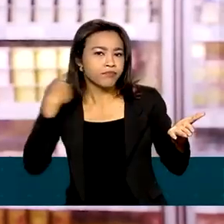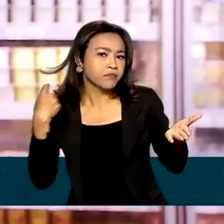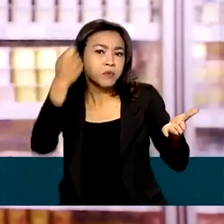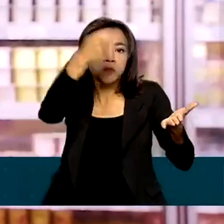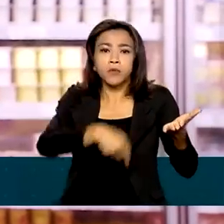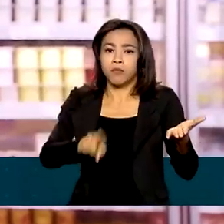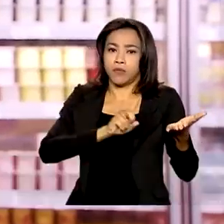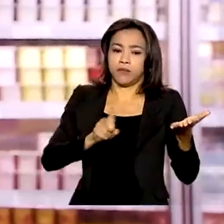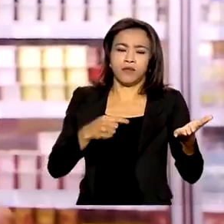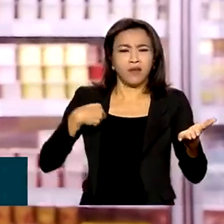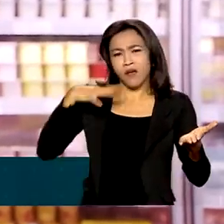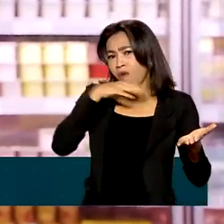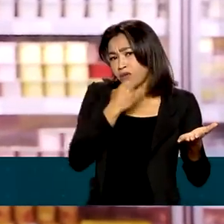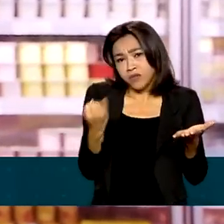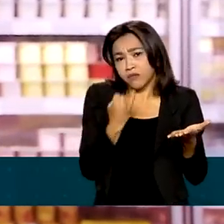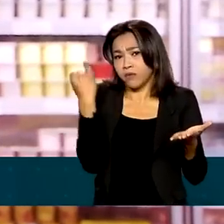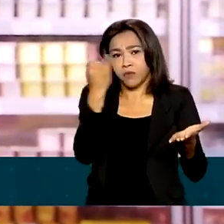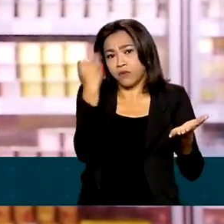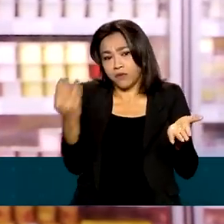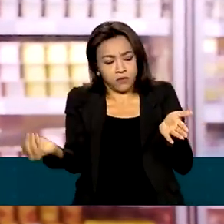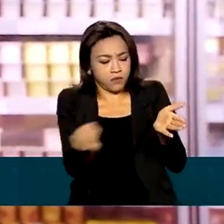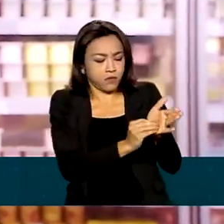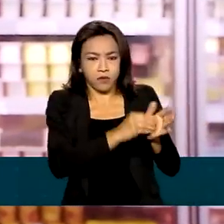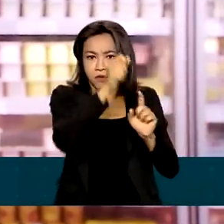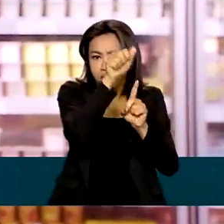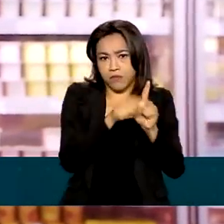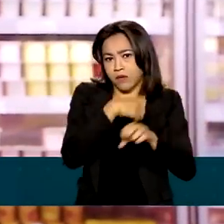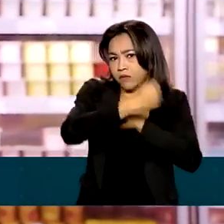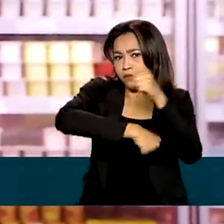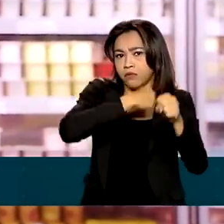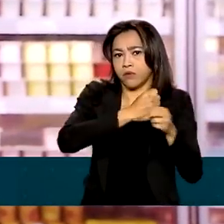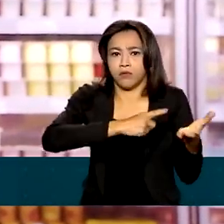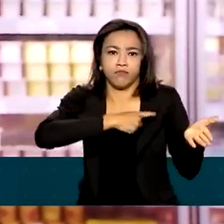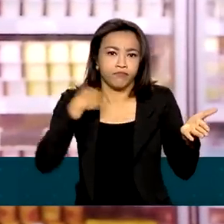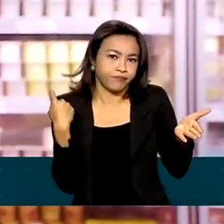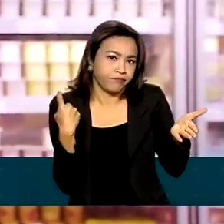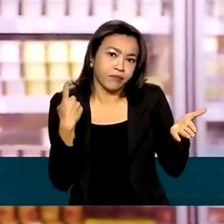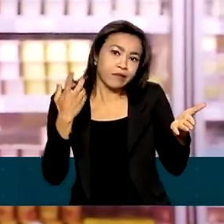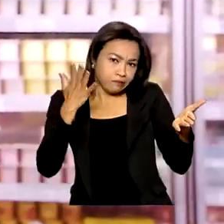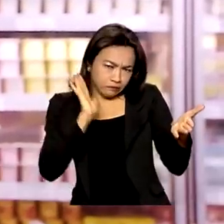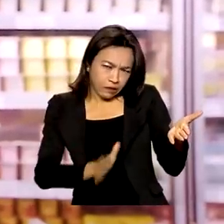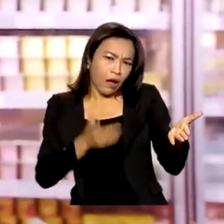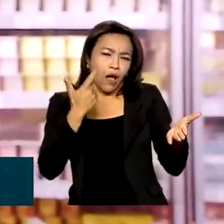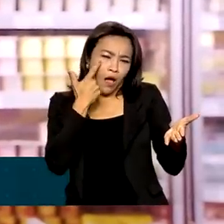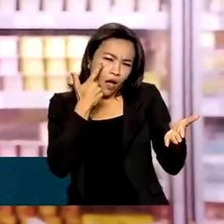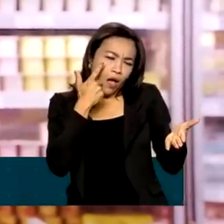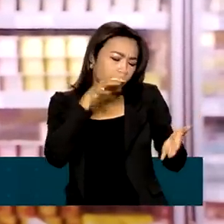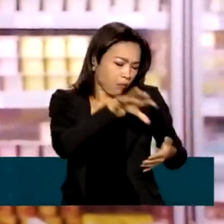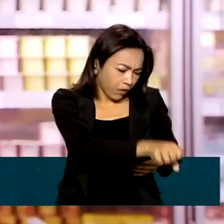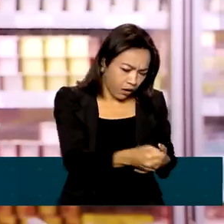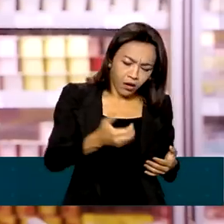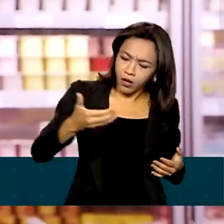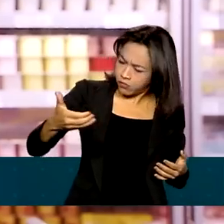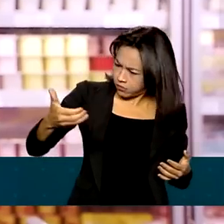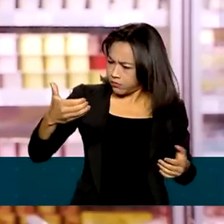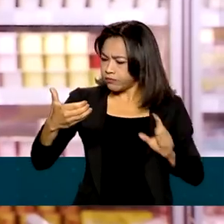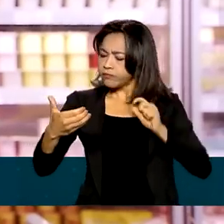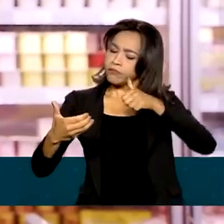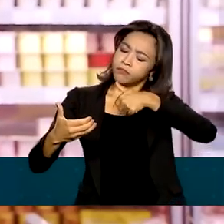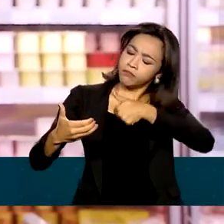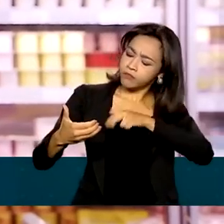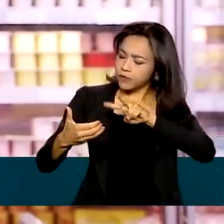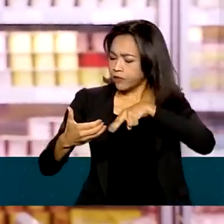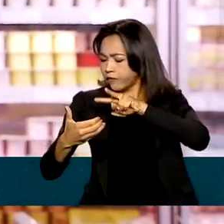Eu não vejo importância em ter uma data de validade, né? Sendo que a gente pode avaliar o produto e a gente